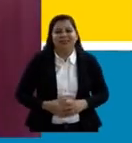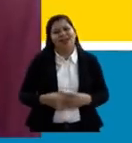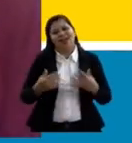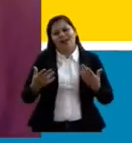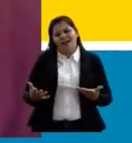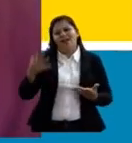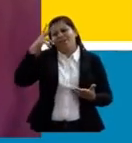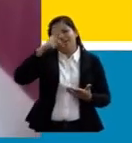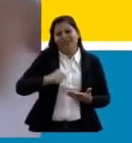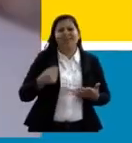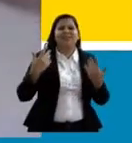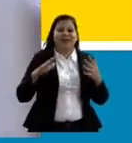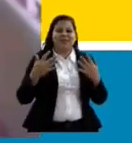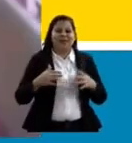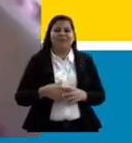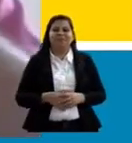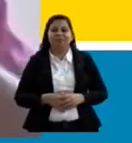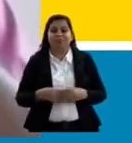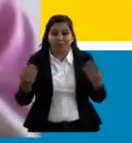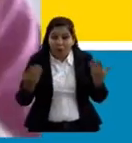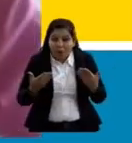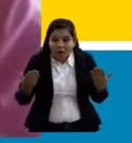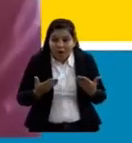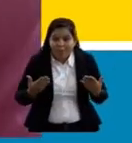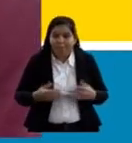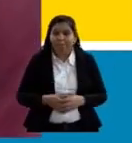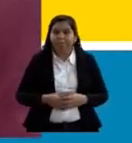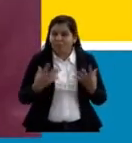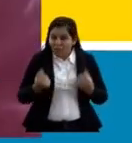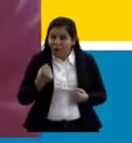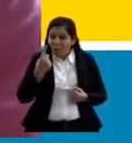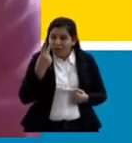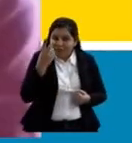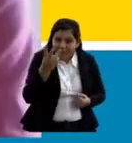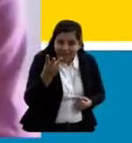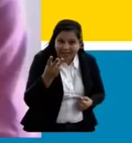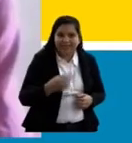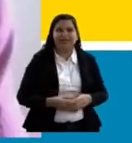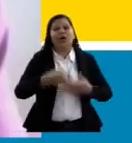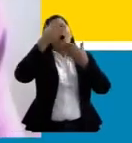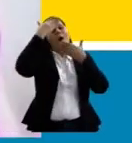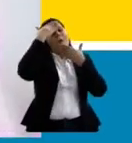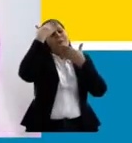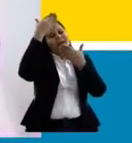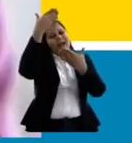querido. E agora? Vamos lá? Um, dois, três e... Obrigado!